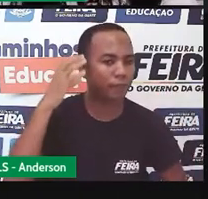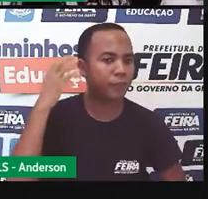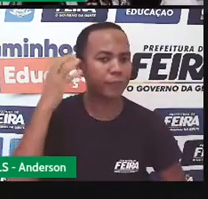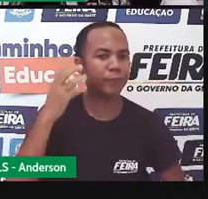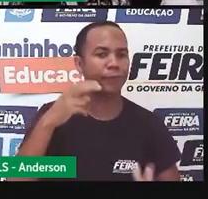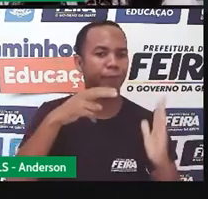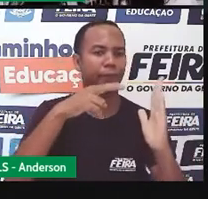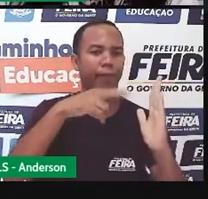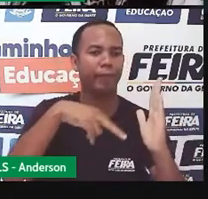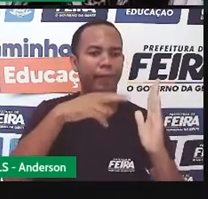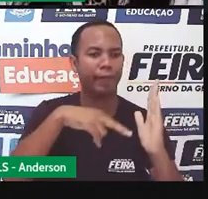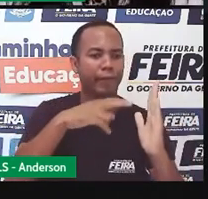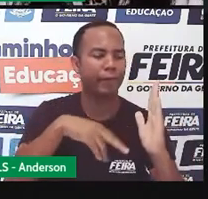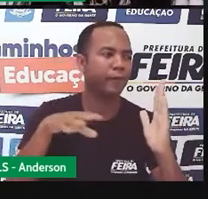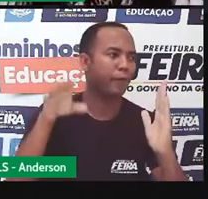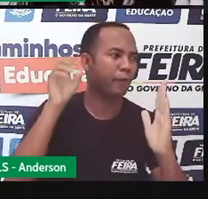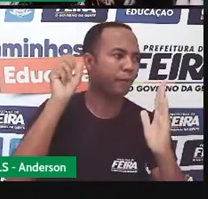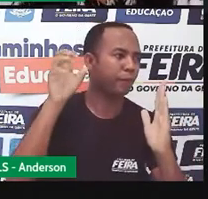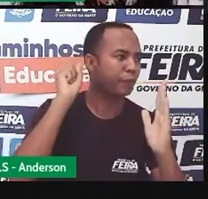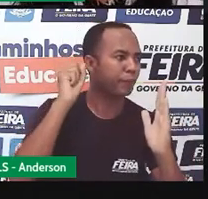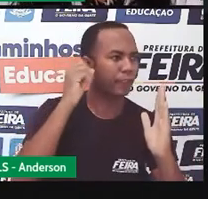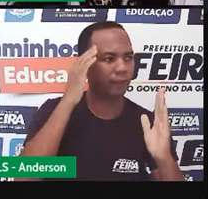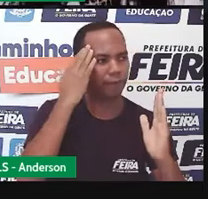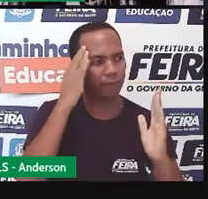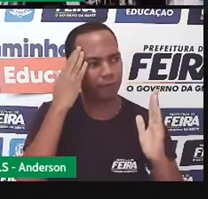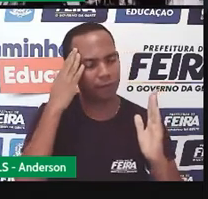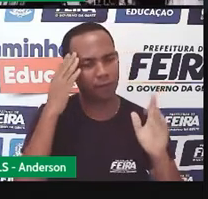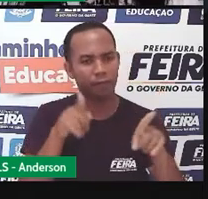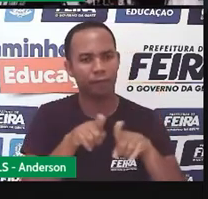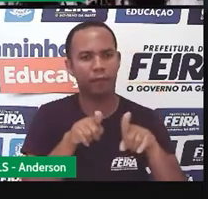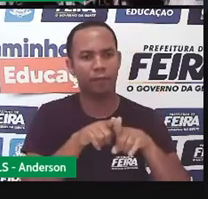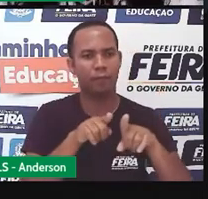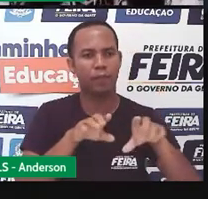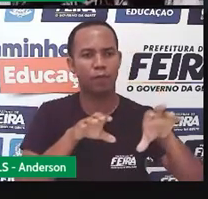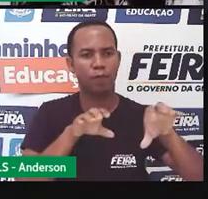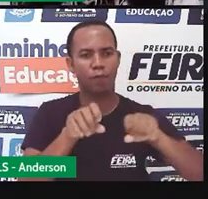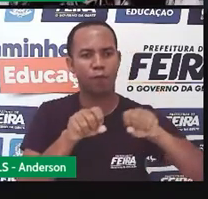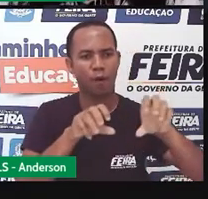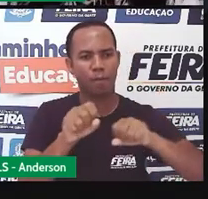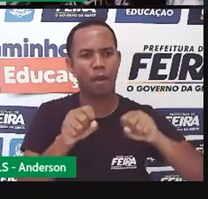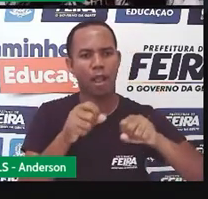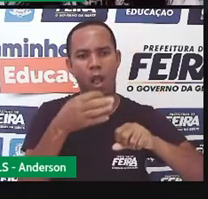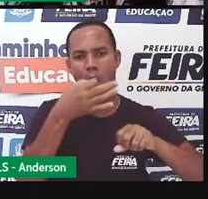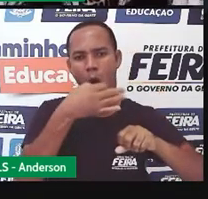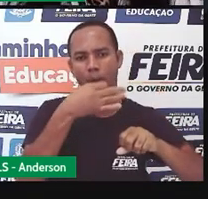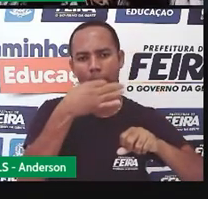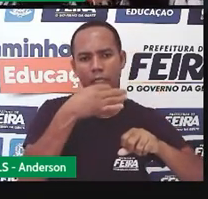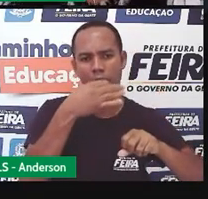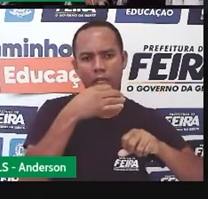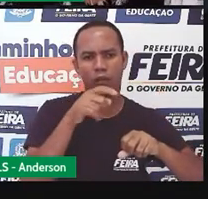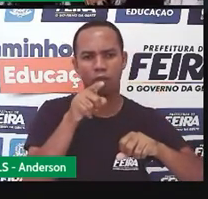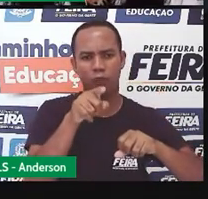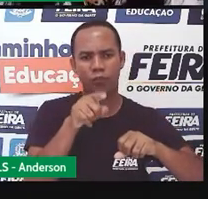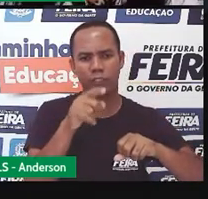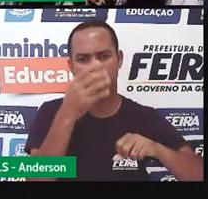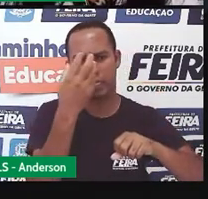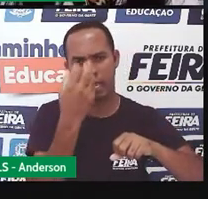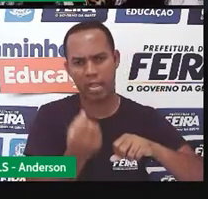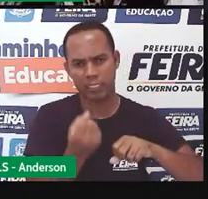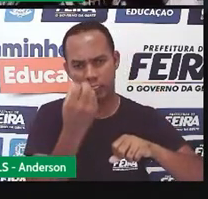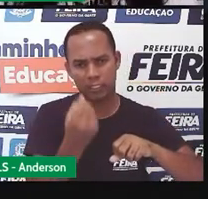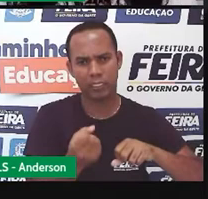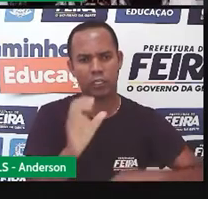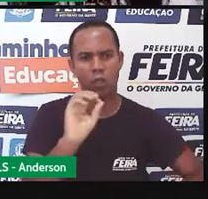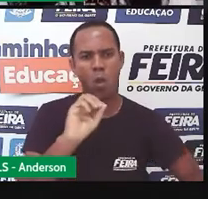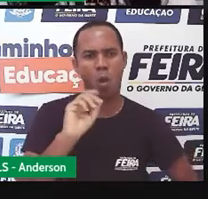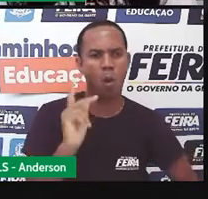ler, ouvir, entender e formar sua opinião. Se você concorda, se você não concorda,